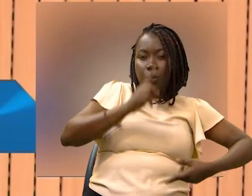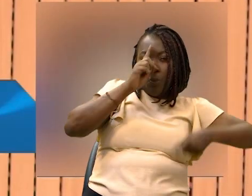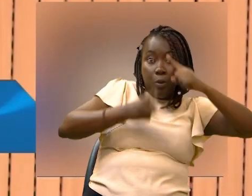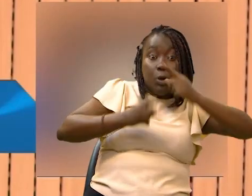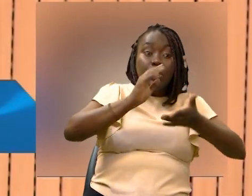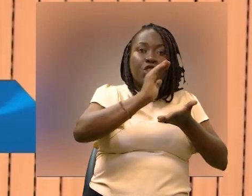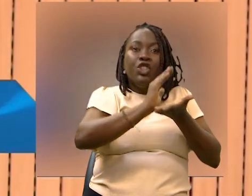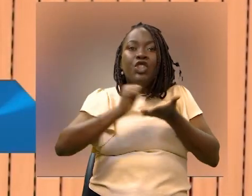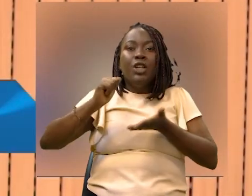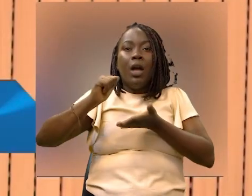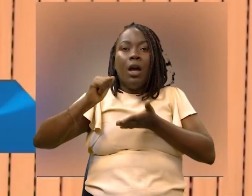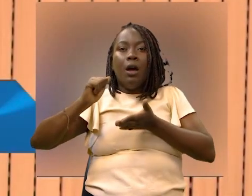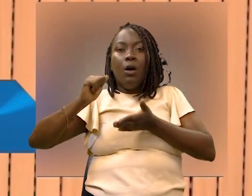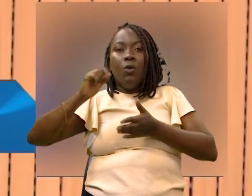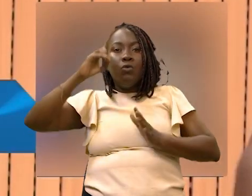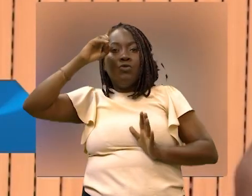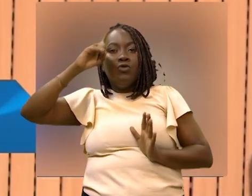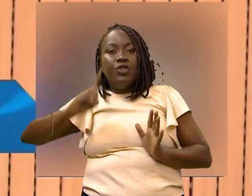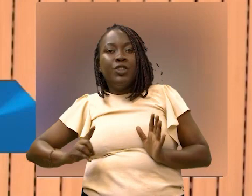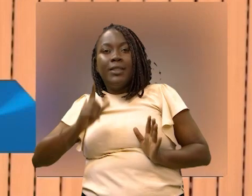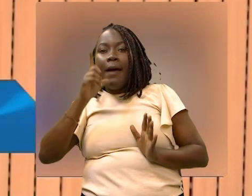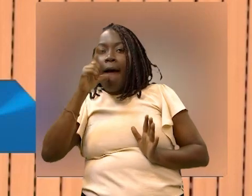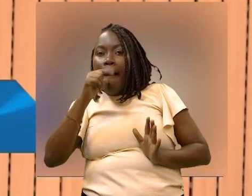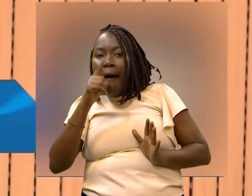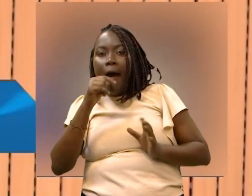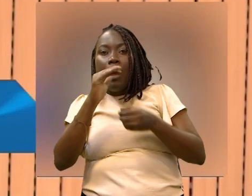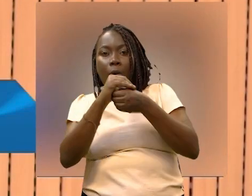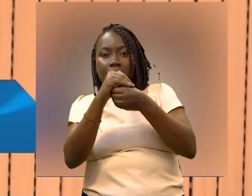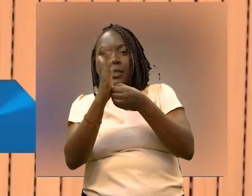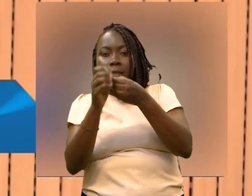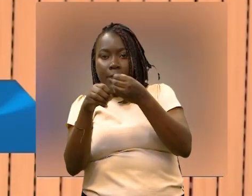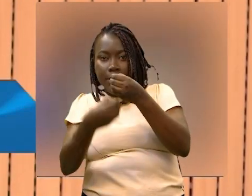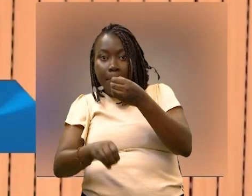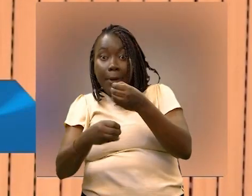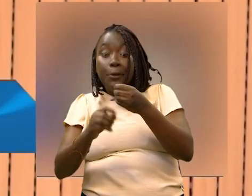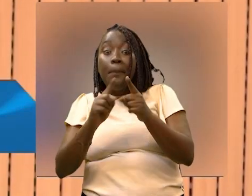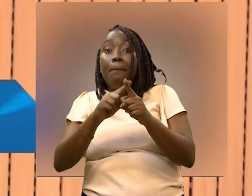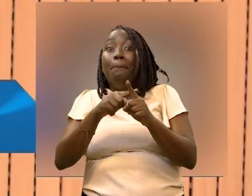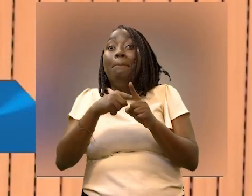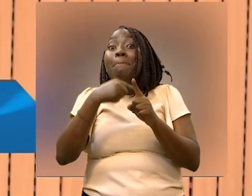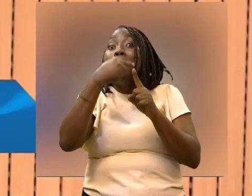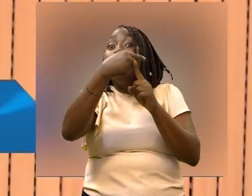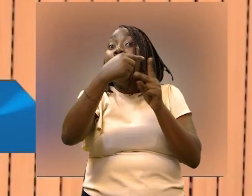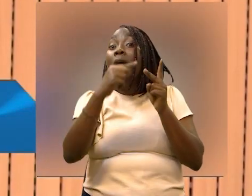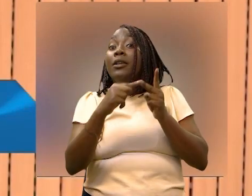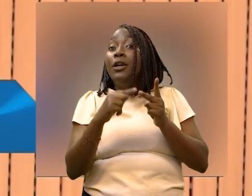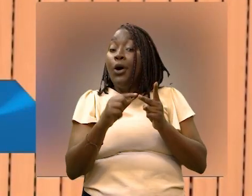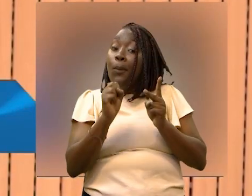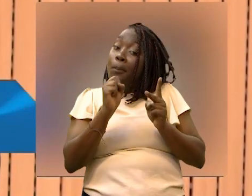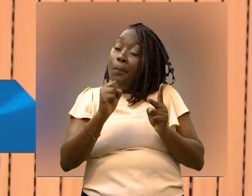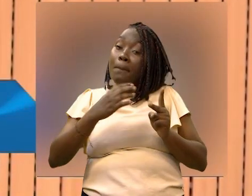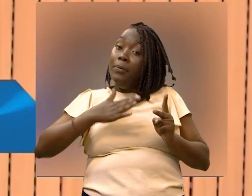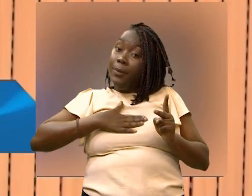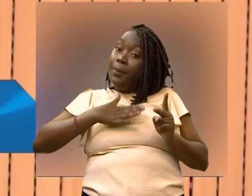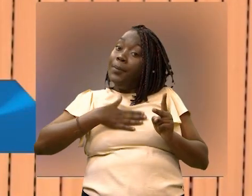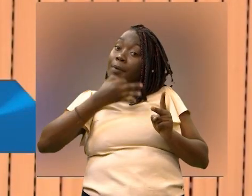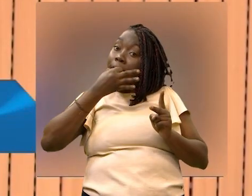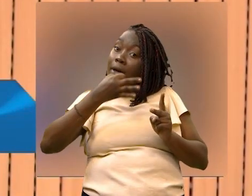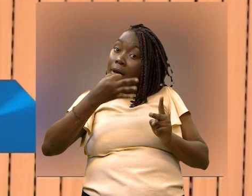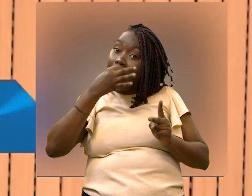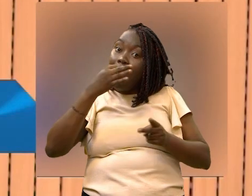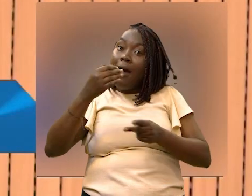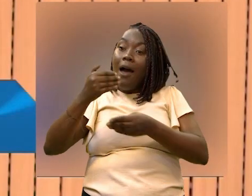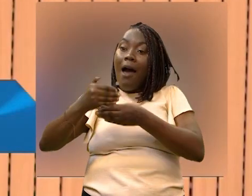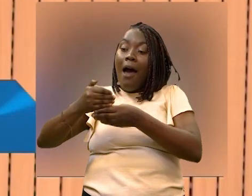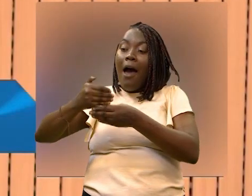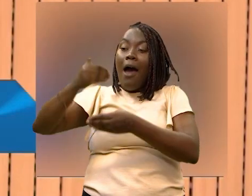Estado, do poder público, o controle sobre um direito fundamental, que é o direito à água e o direito ao saneamento, a privatização da